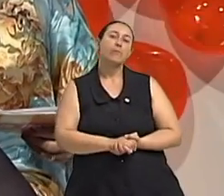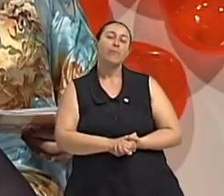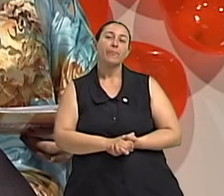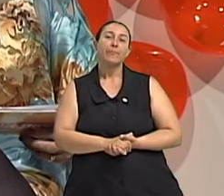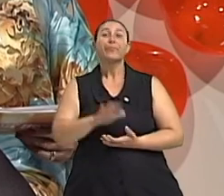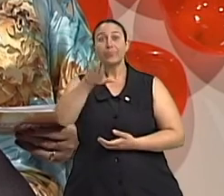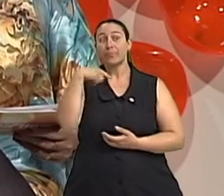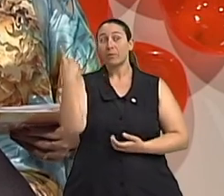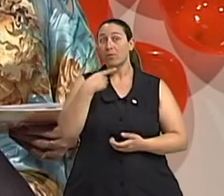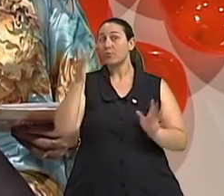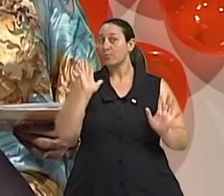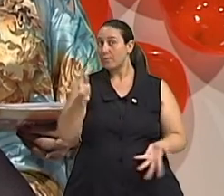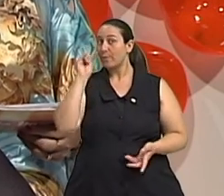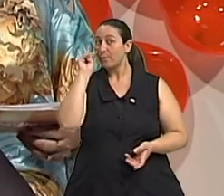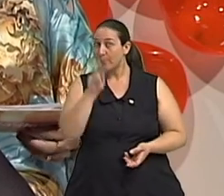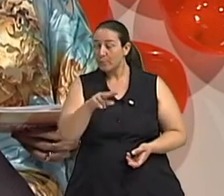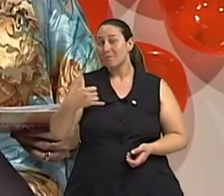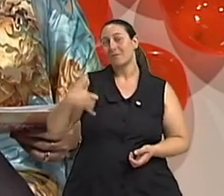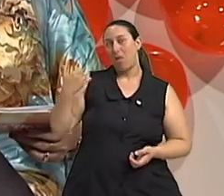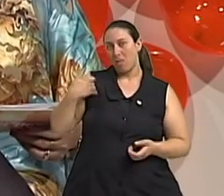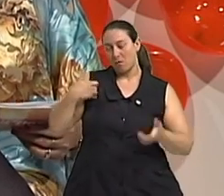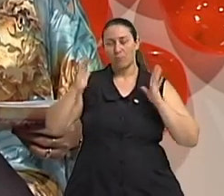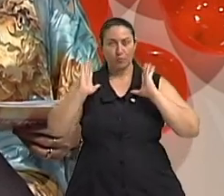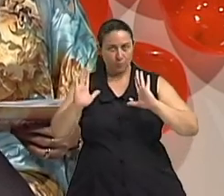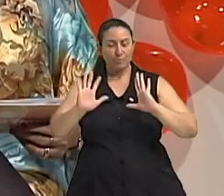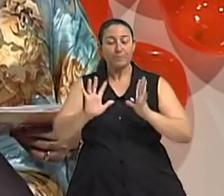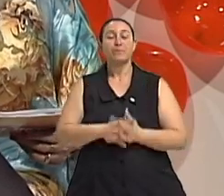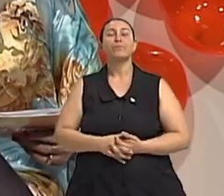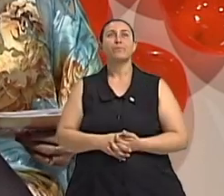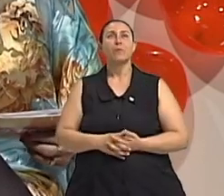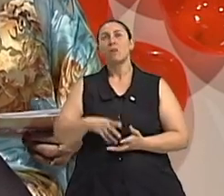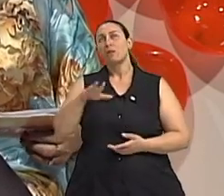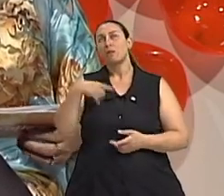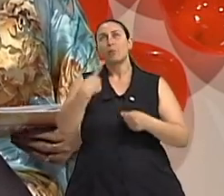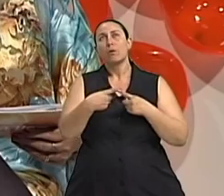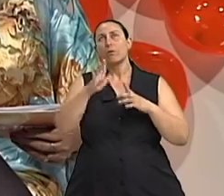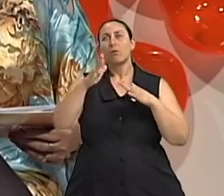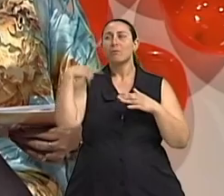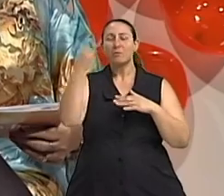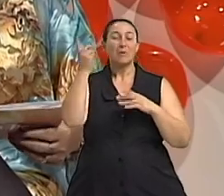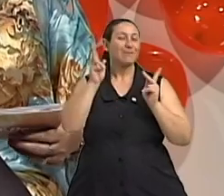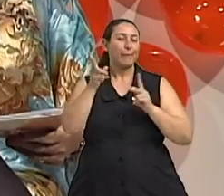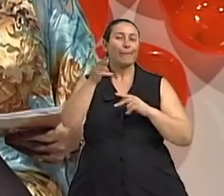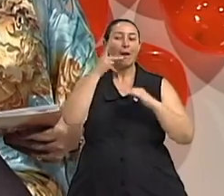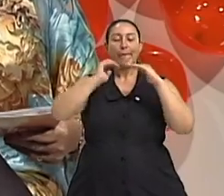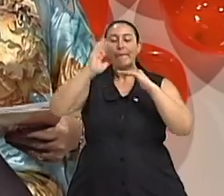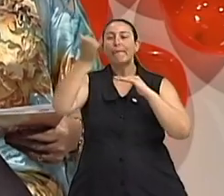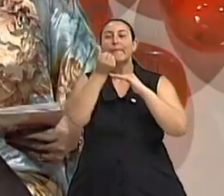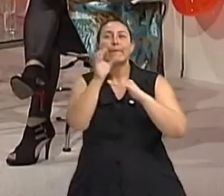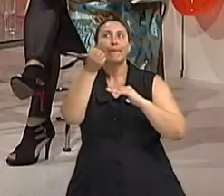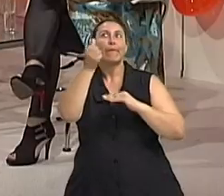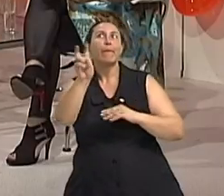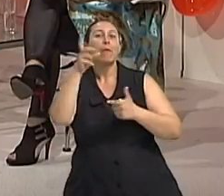a questão da idade e aí desmistificamos uma coisa que as pessoas acham que só a partir dos 60, 65 que as coisas aparecem